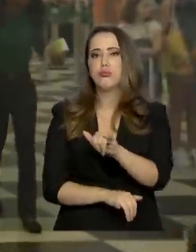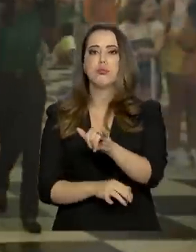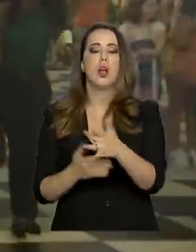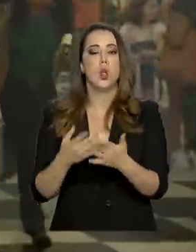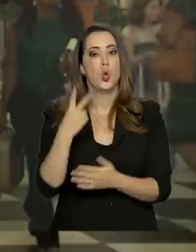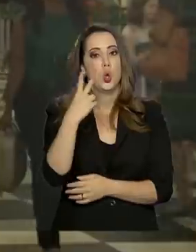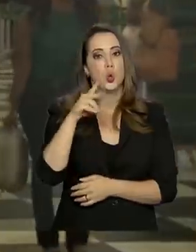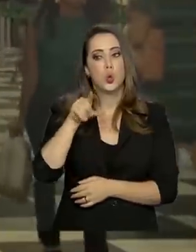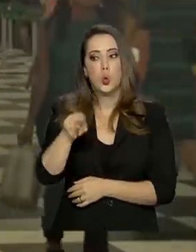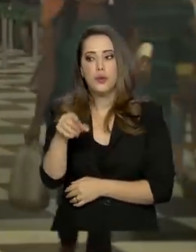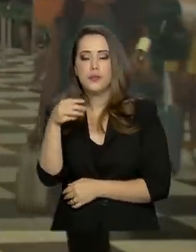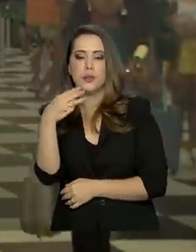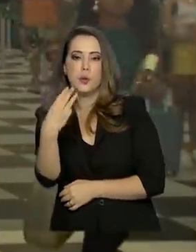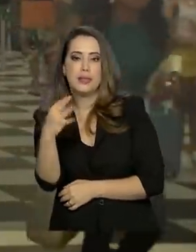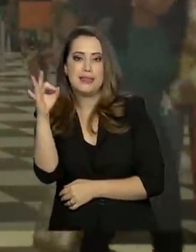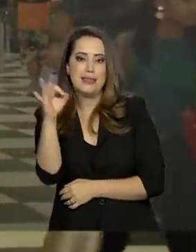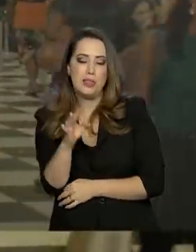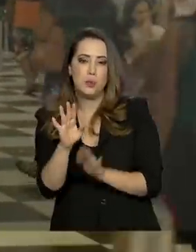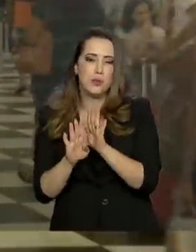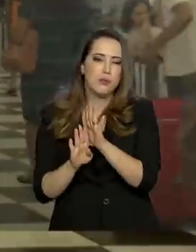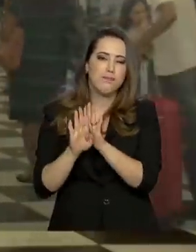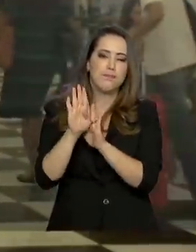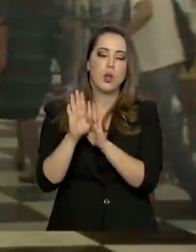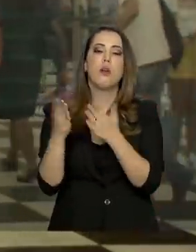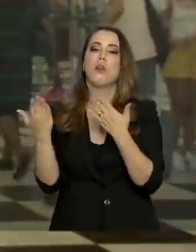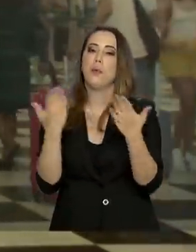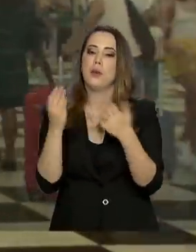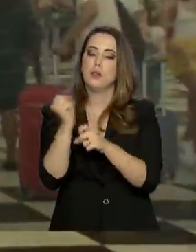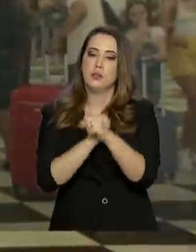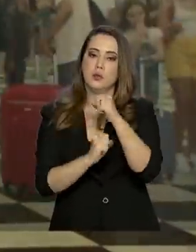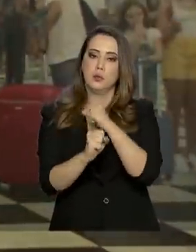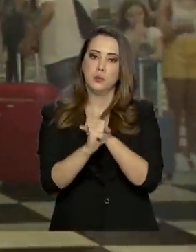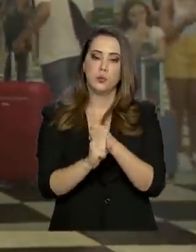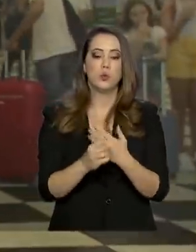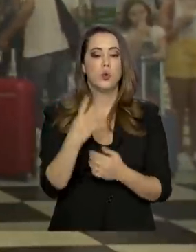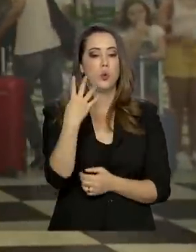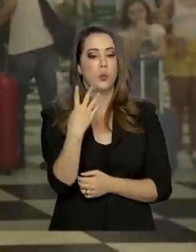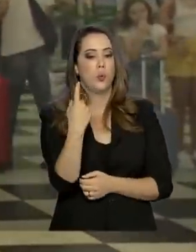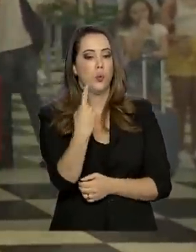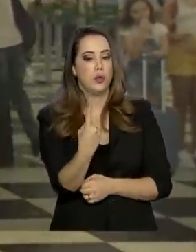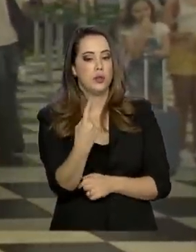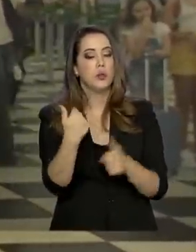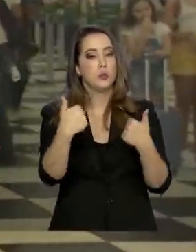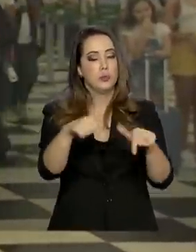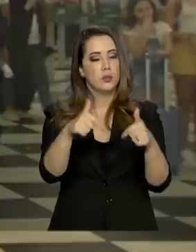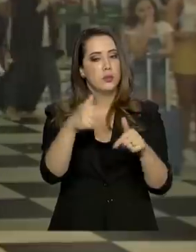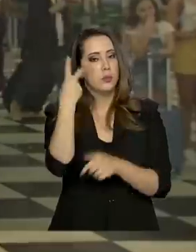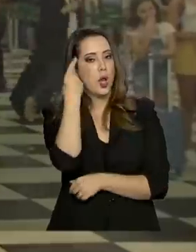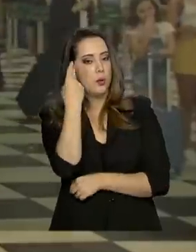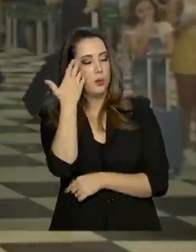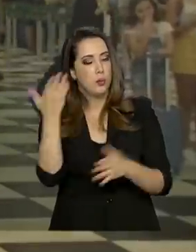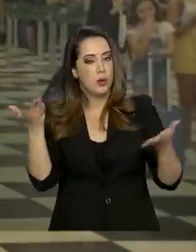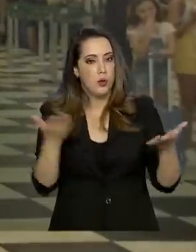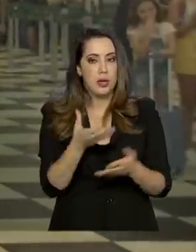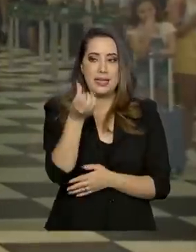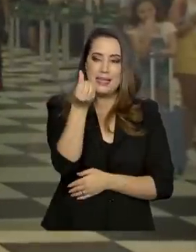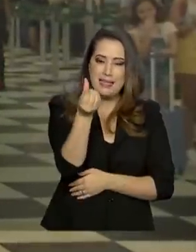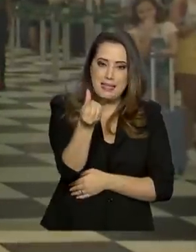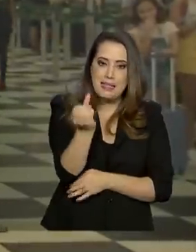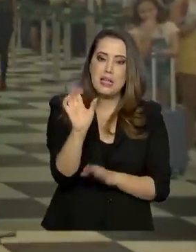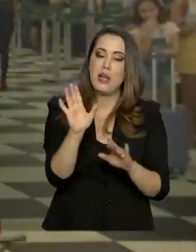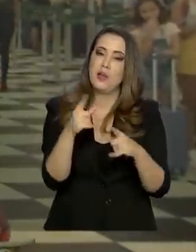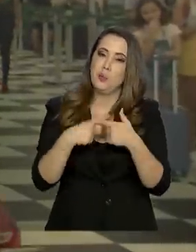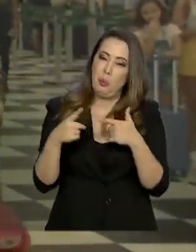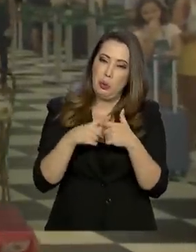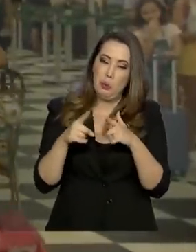pessoas. 2,3% mais do que no ano passado. 41 aeroportos operam normalmente agora. Seis têm restrições